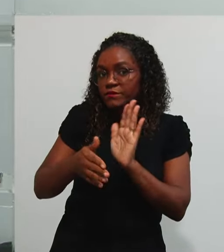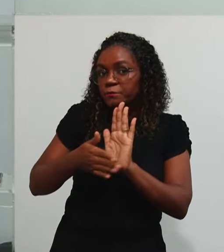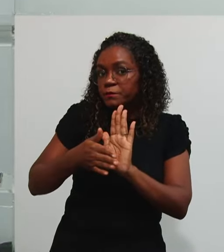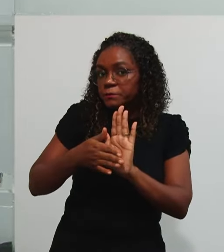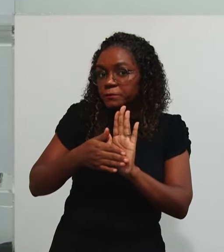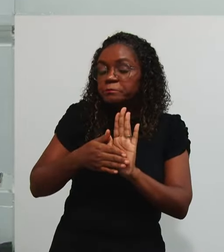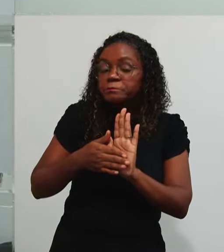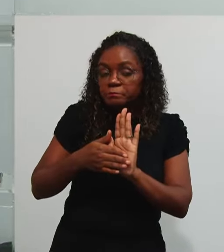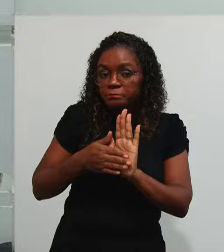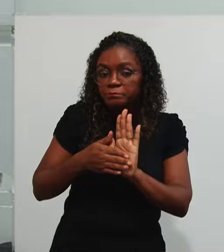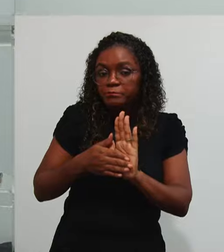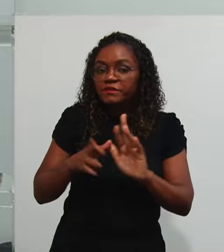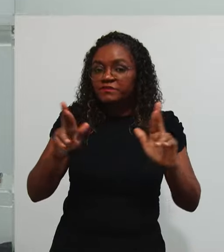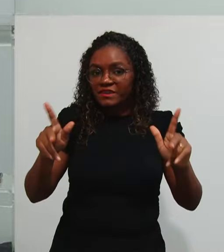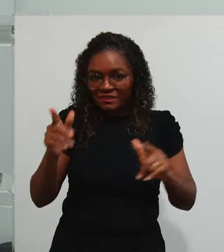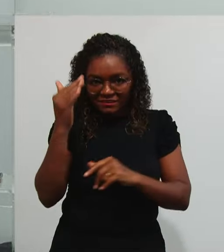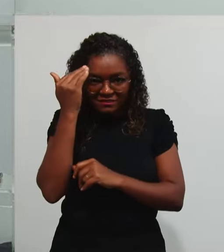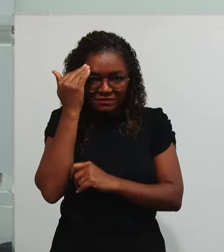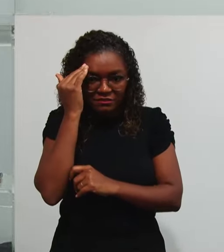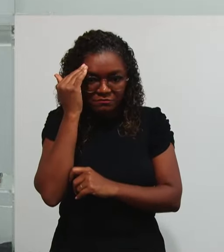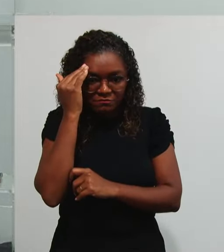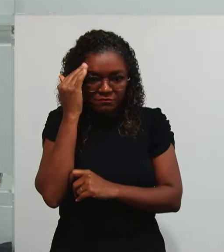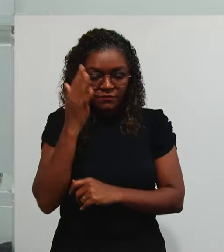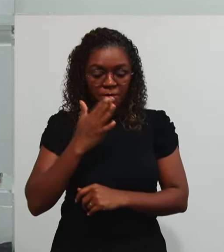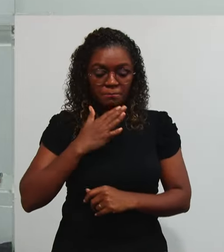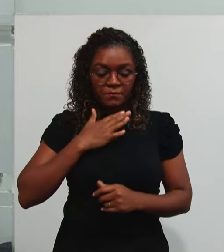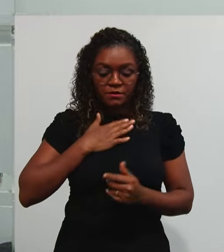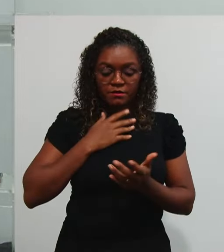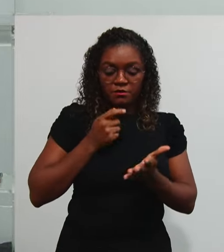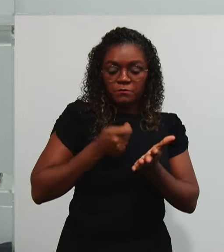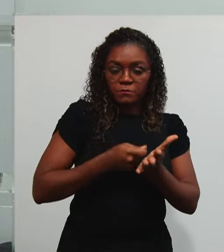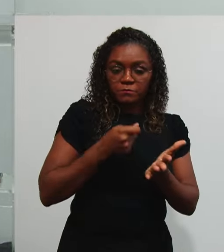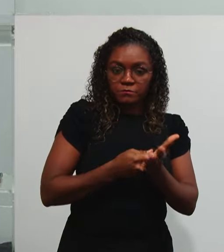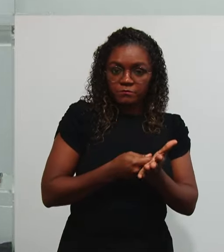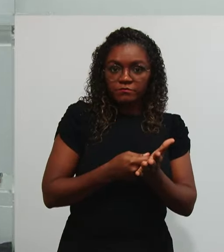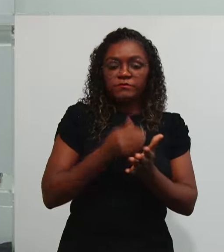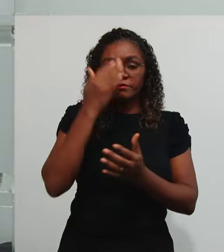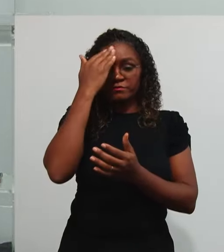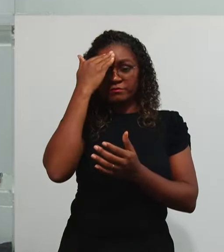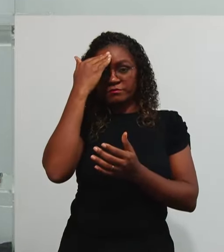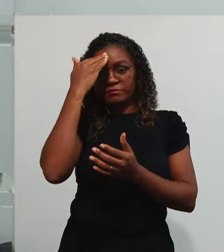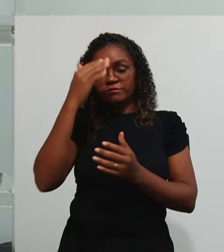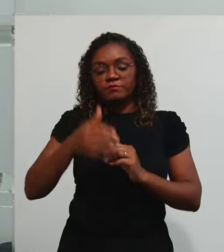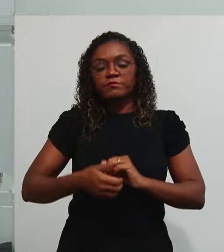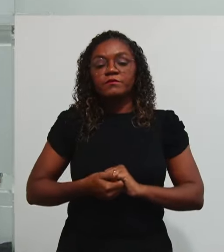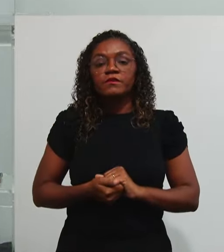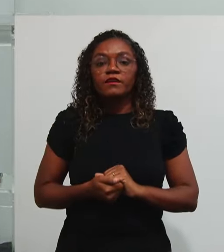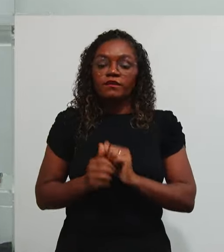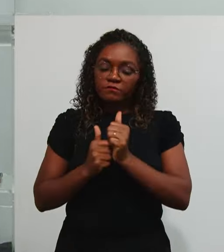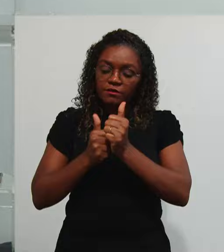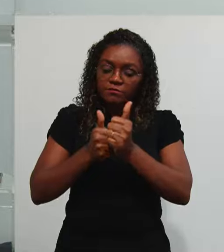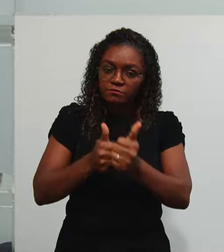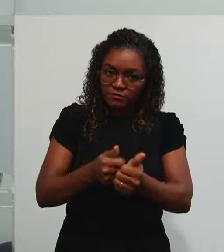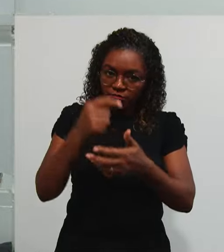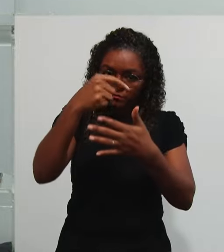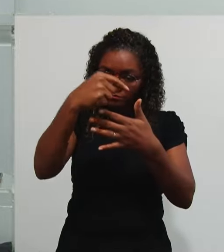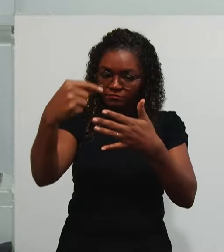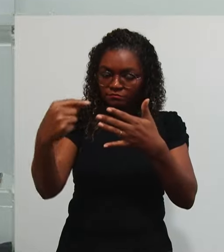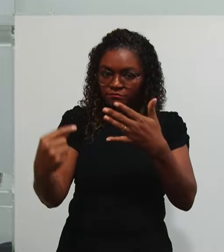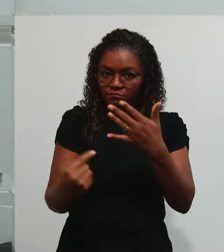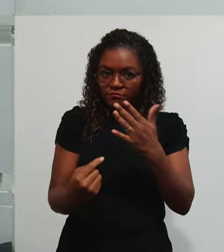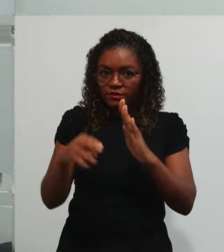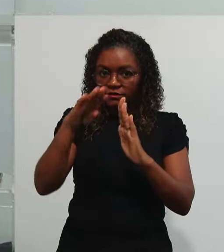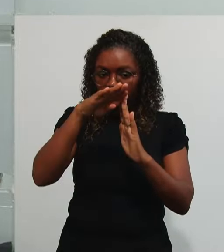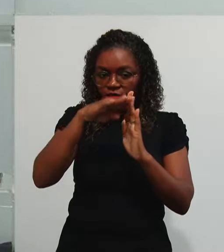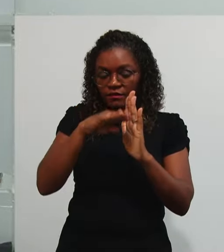Então a sua diferença Está A minha obrigatoriedade Em prestar contas Ela vai Acompanhar o princípio Tendo